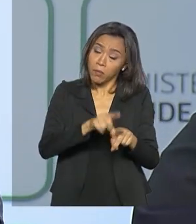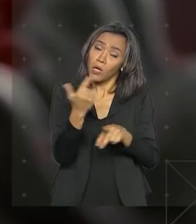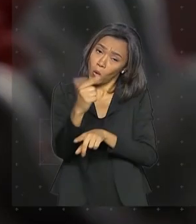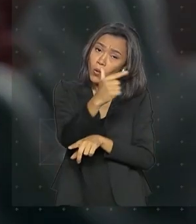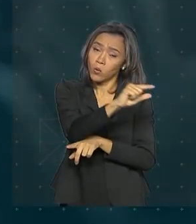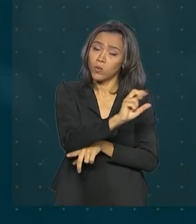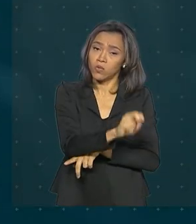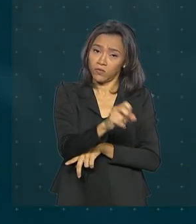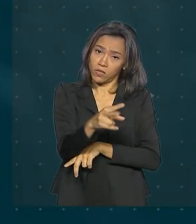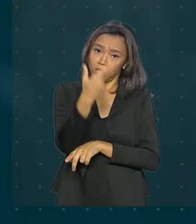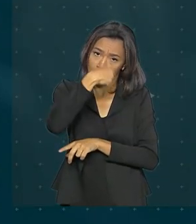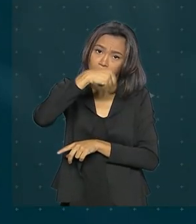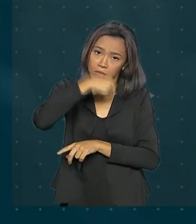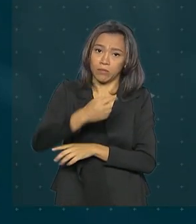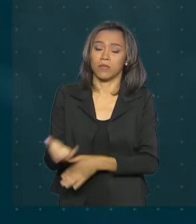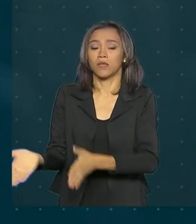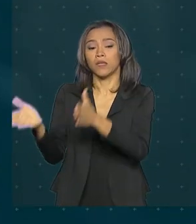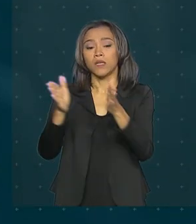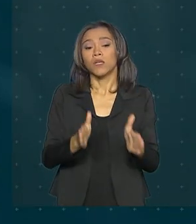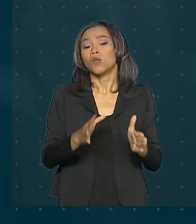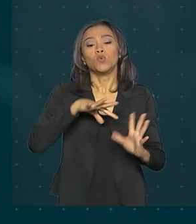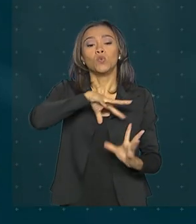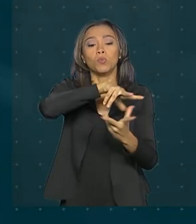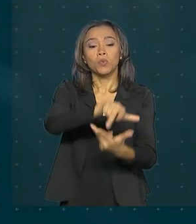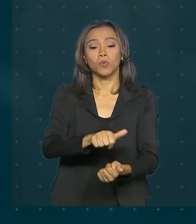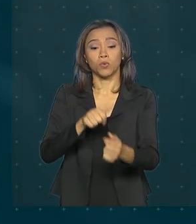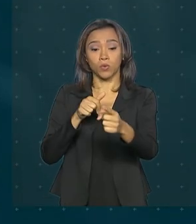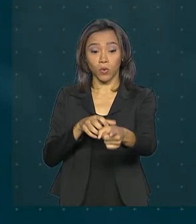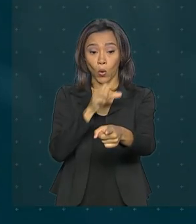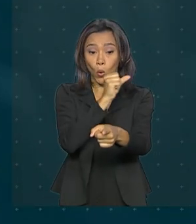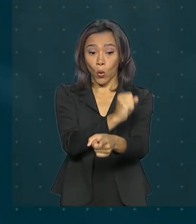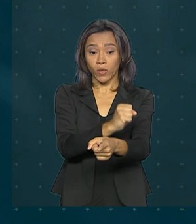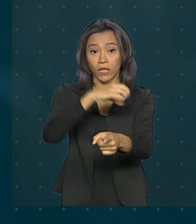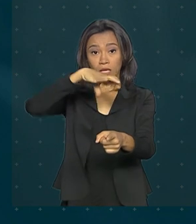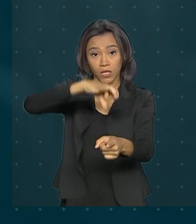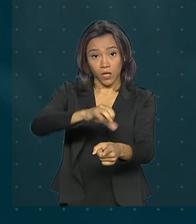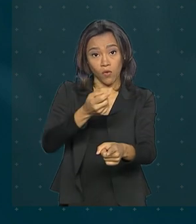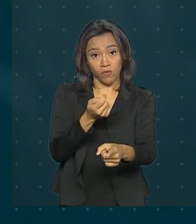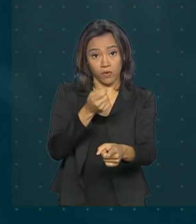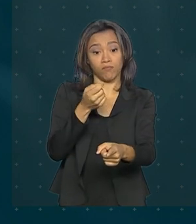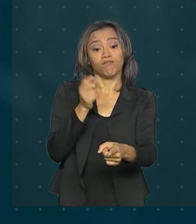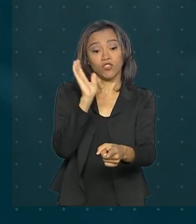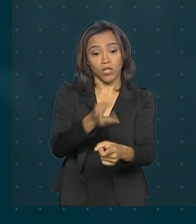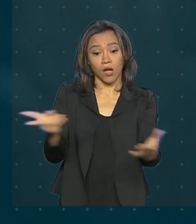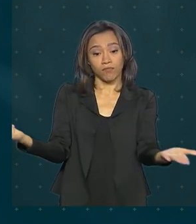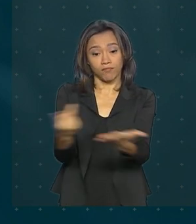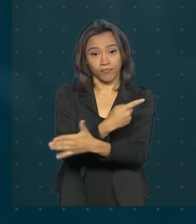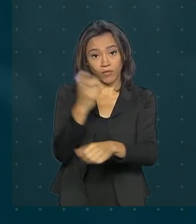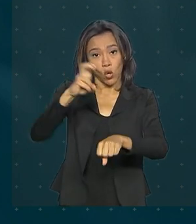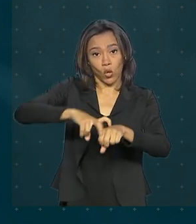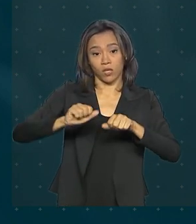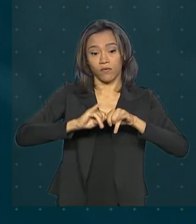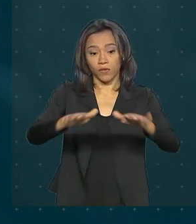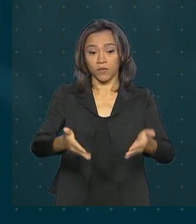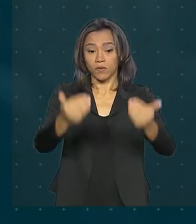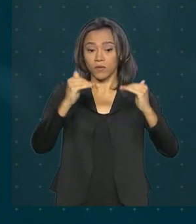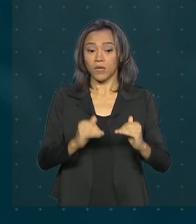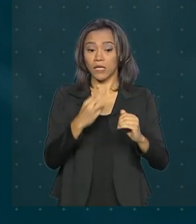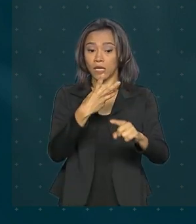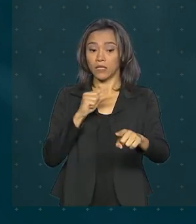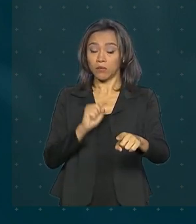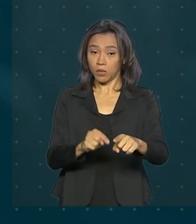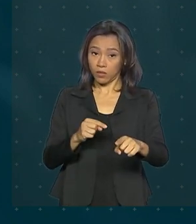gripe. No mundo, já são quase 89 mil casos confirmados de coronavírus, com 3.043